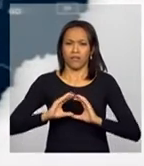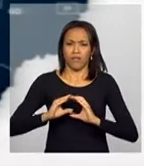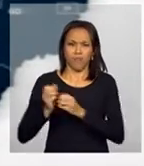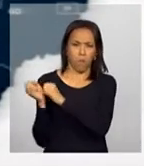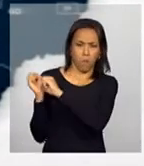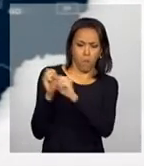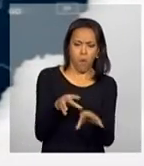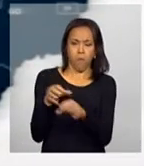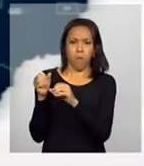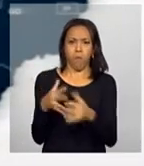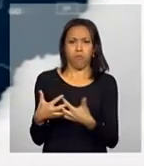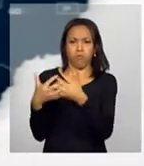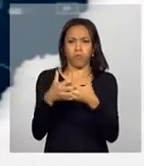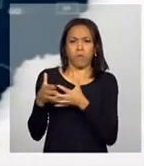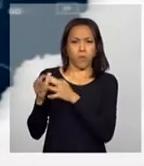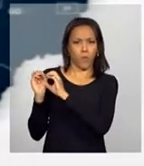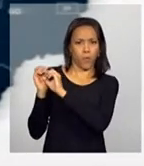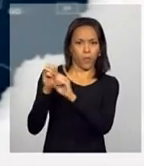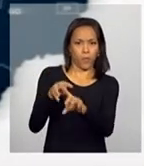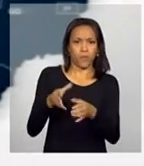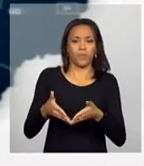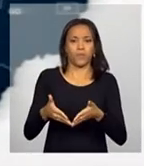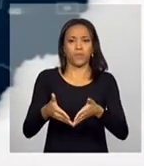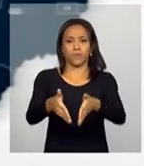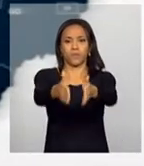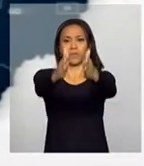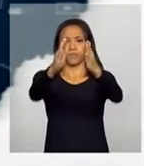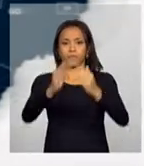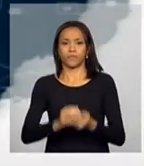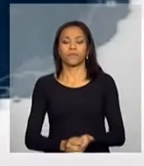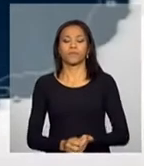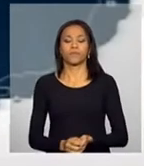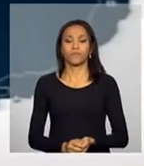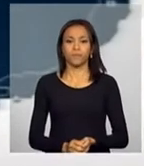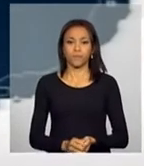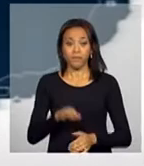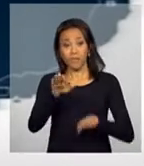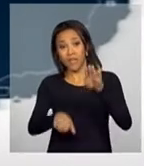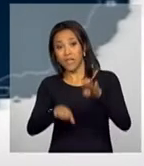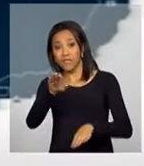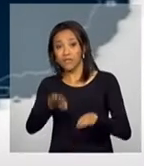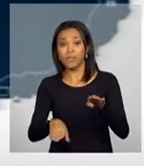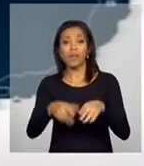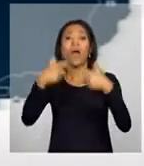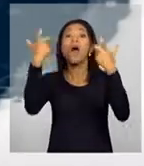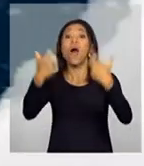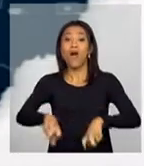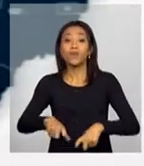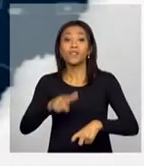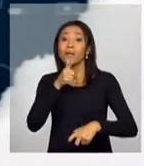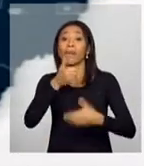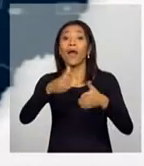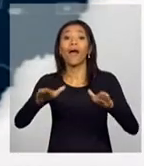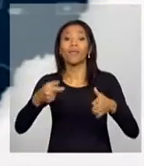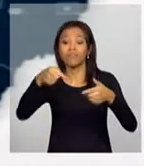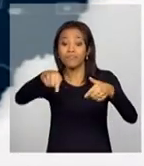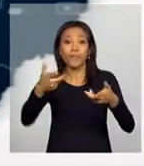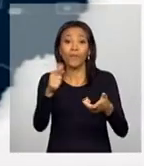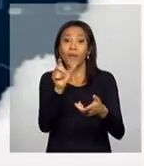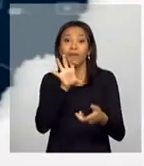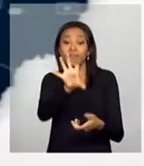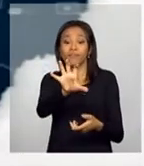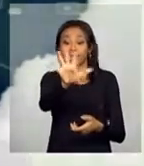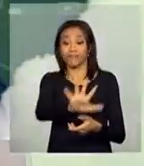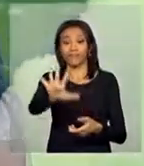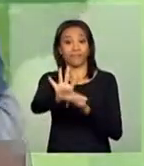Eduardo também conhece muito bem. Porque, às vezes, você pode perguntar, e onde é que tem mar no Centro-Oeste? Mas